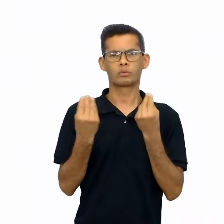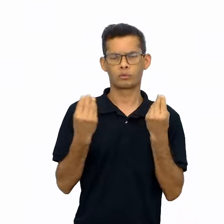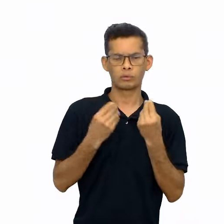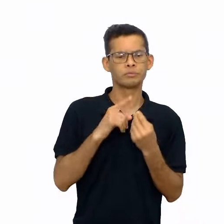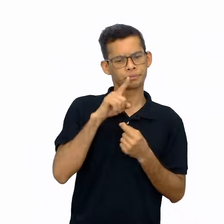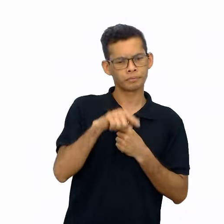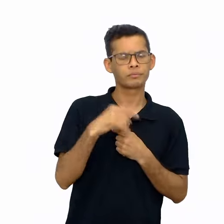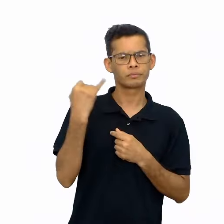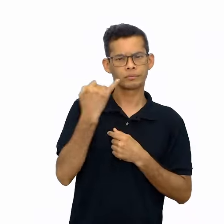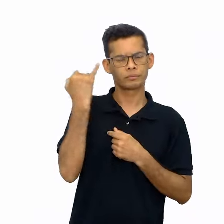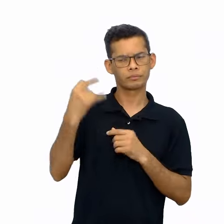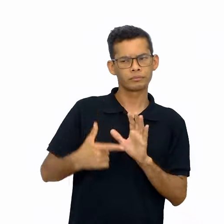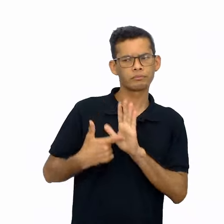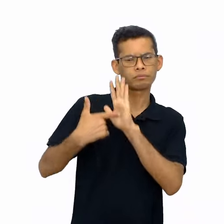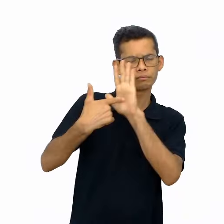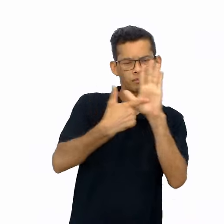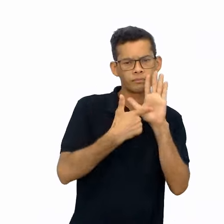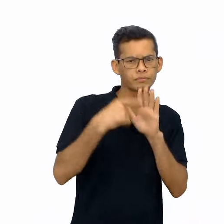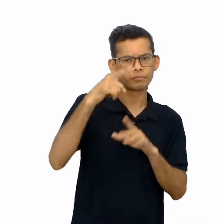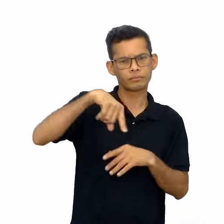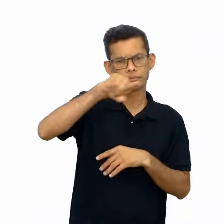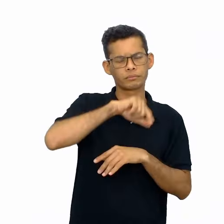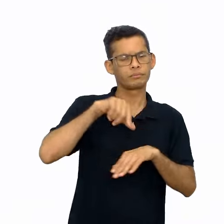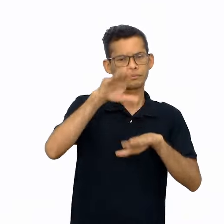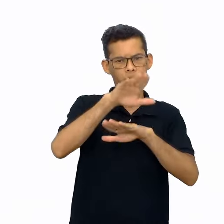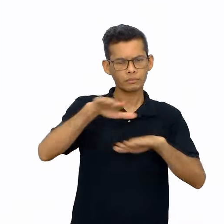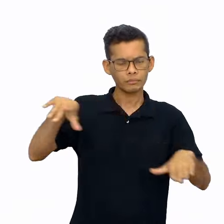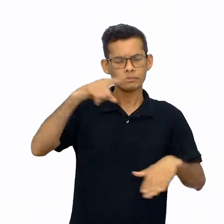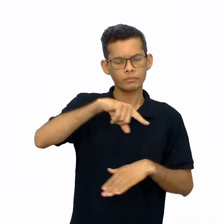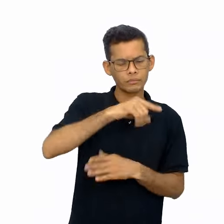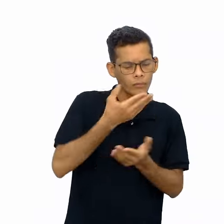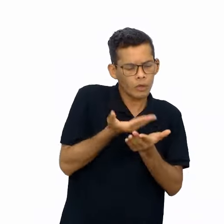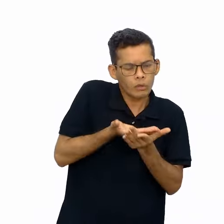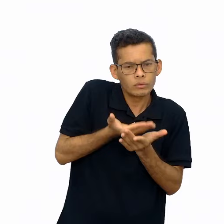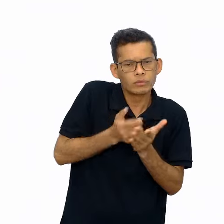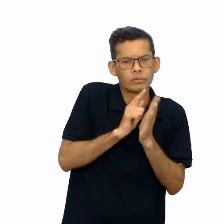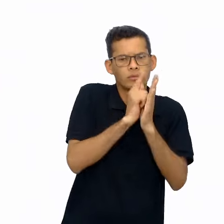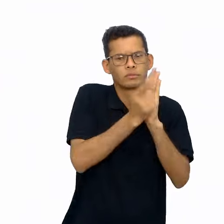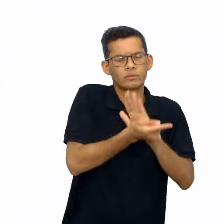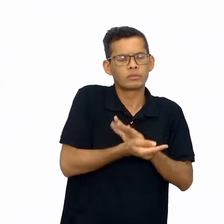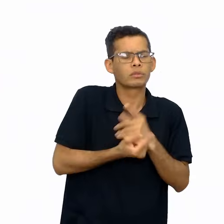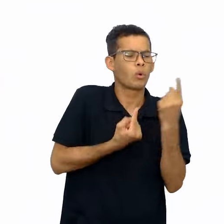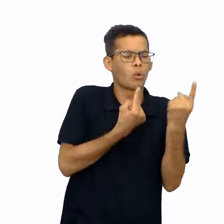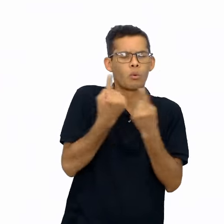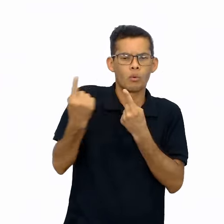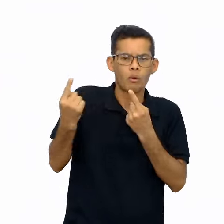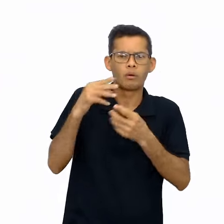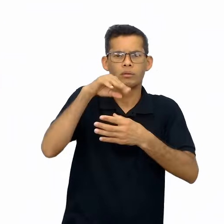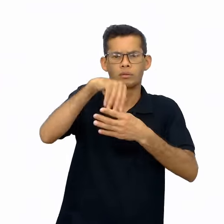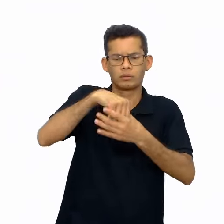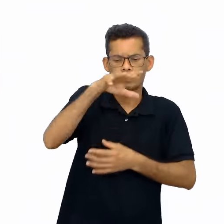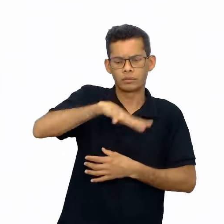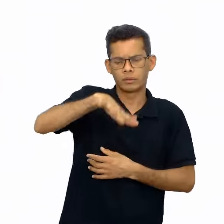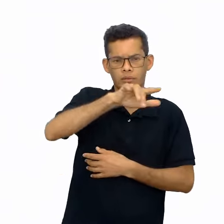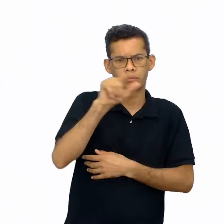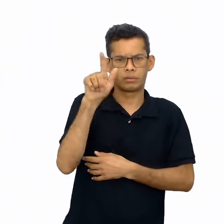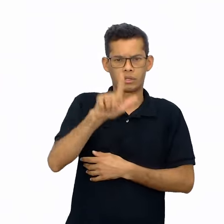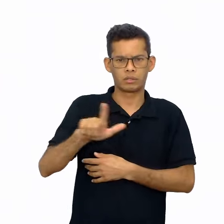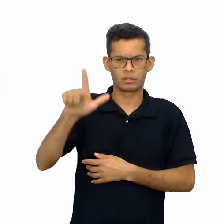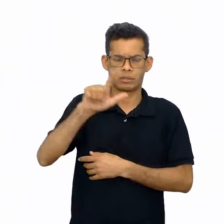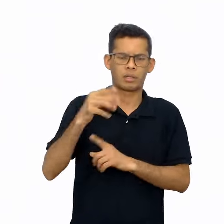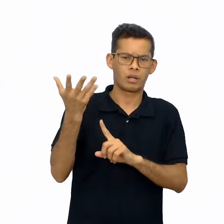seja apresentada por estudantes, enfatizando que estudarão o gênero que circula no campo artístico literário,